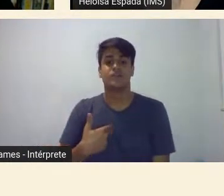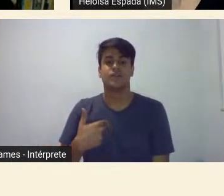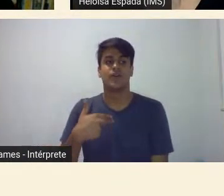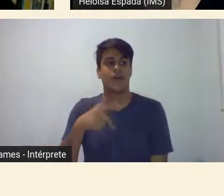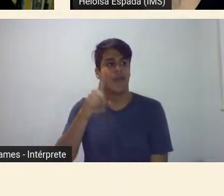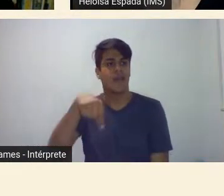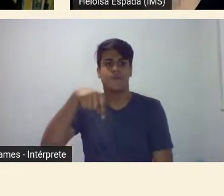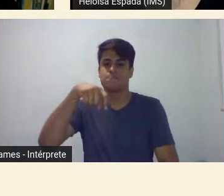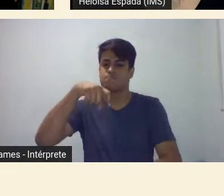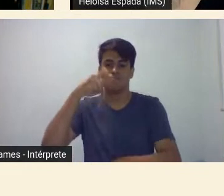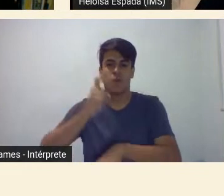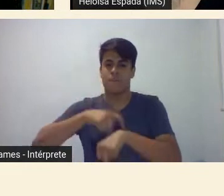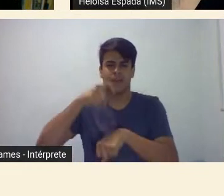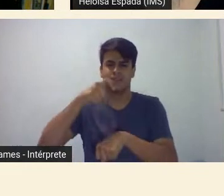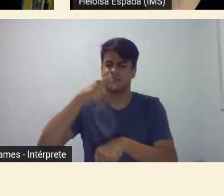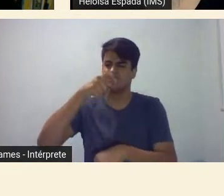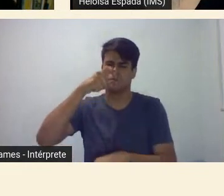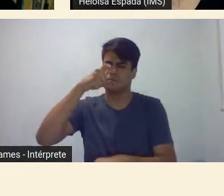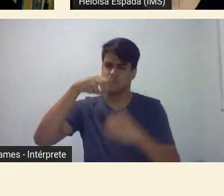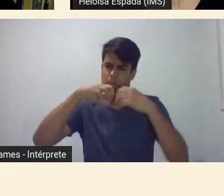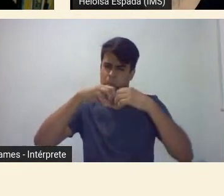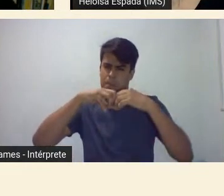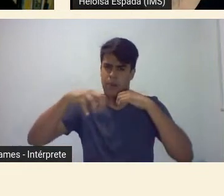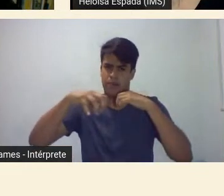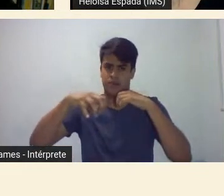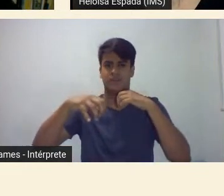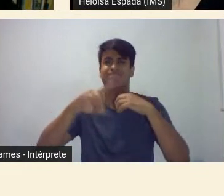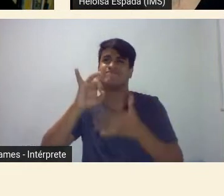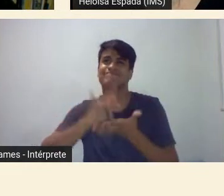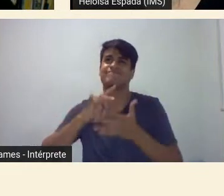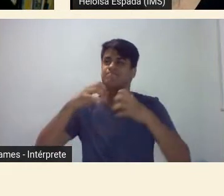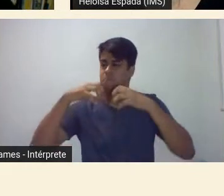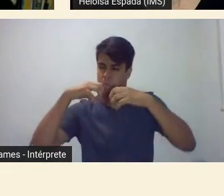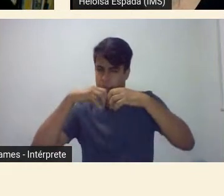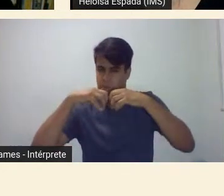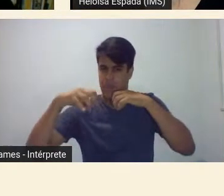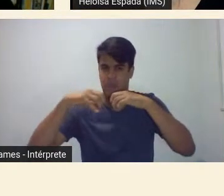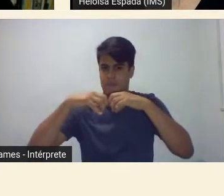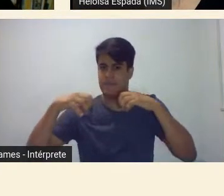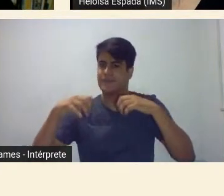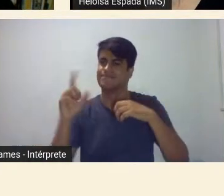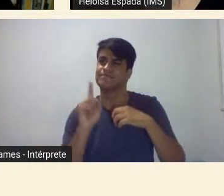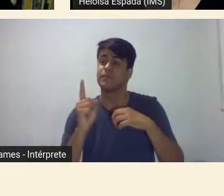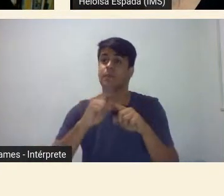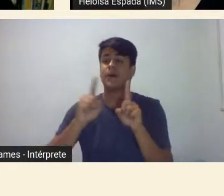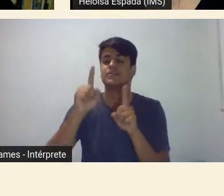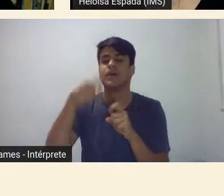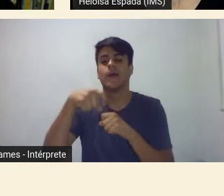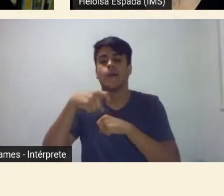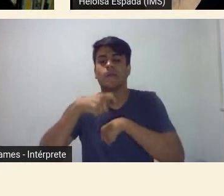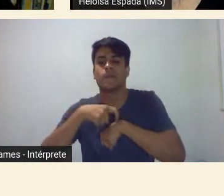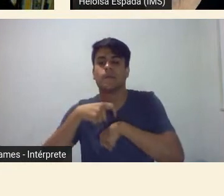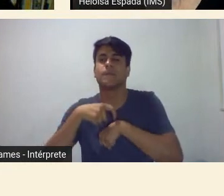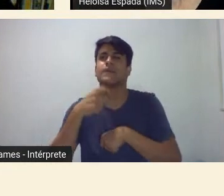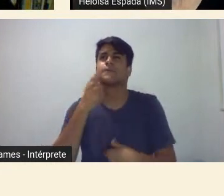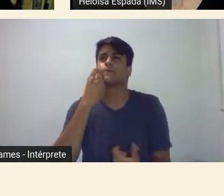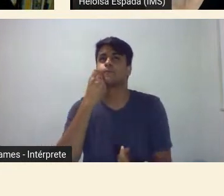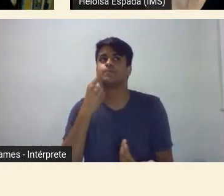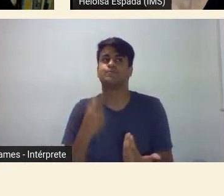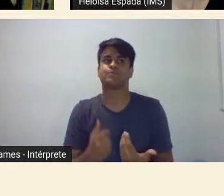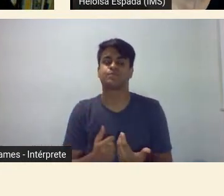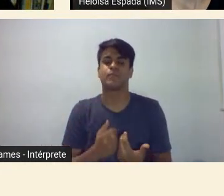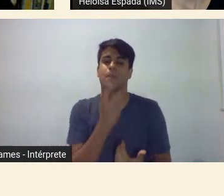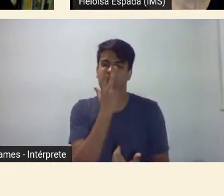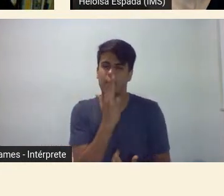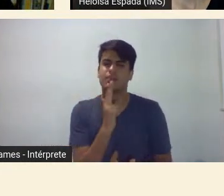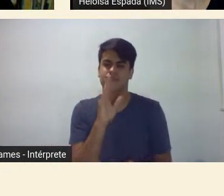de ruptura enfim não de ruptura mas um momento vamos dizer assim que separa